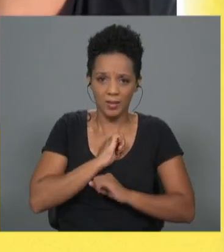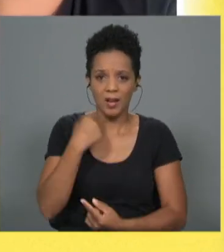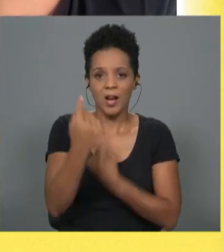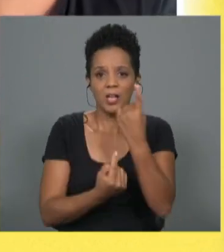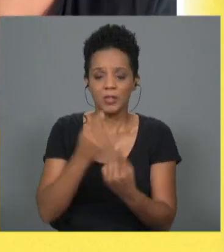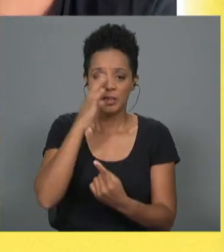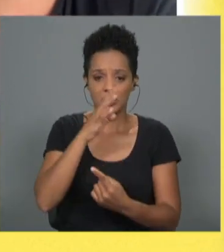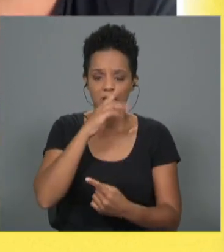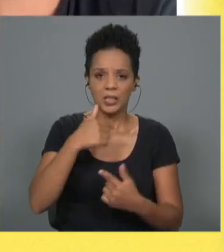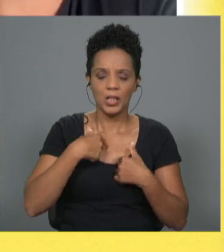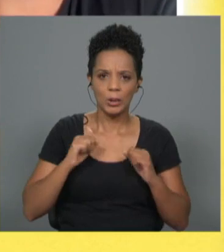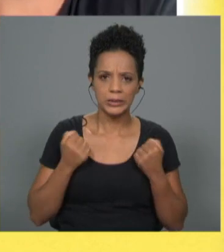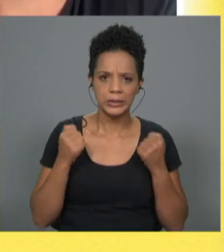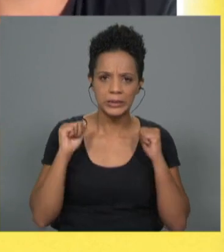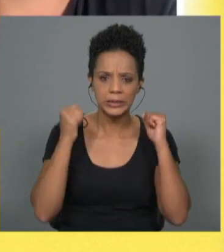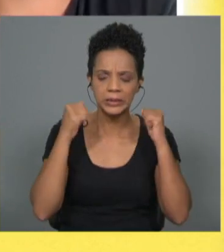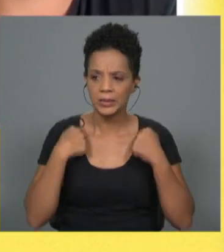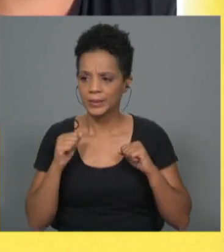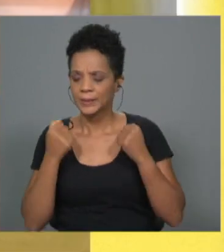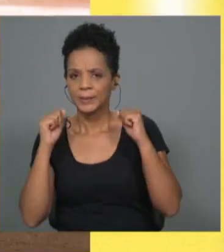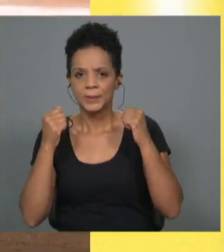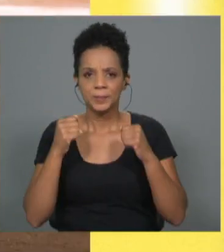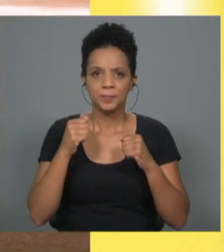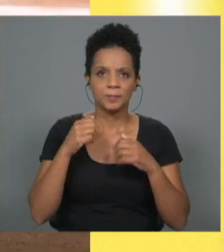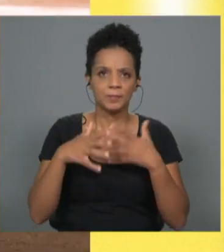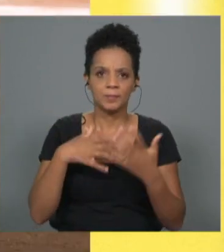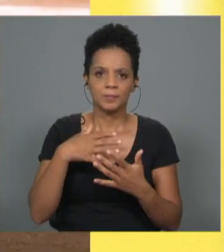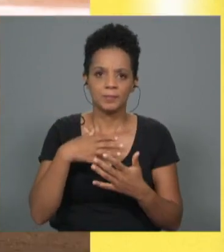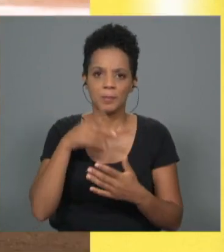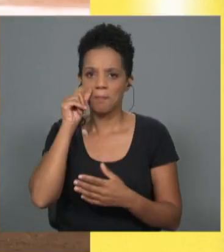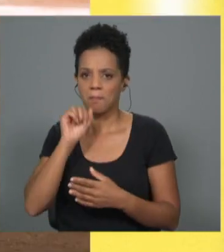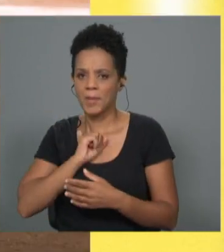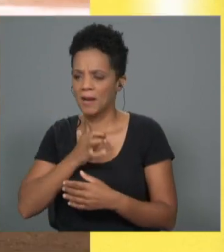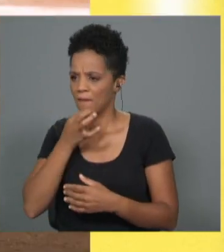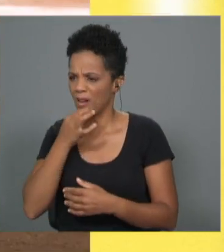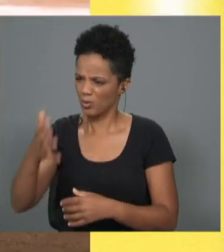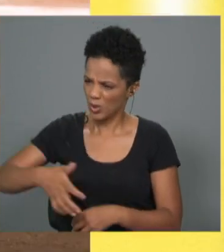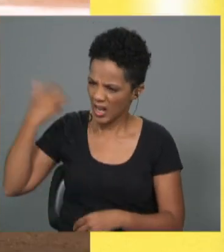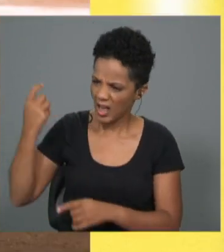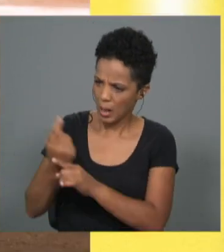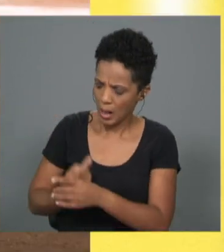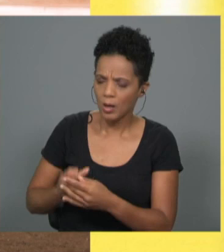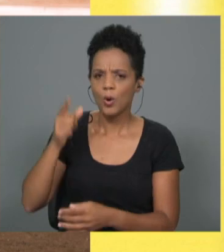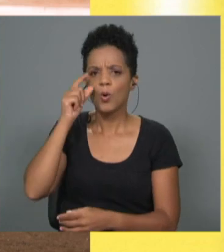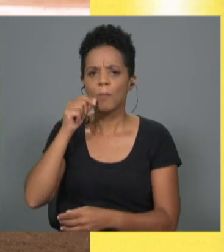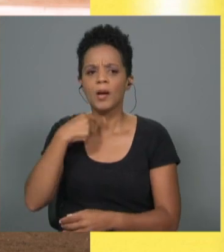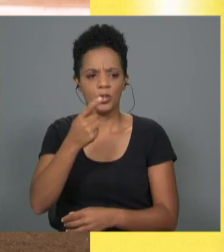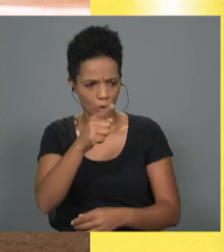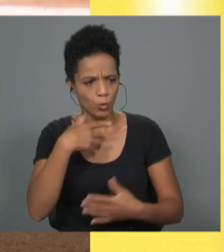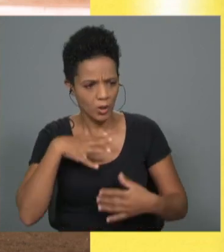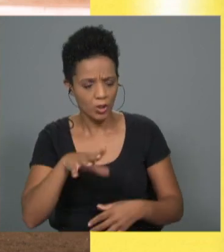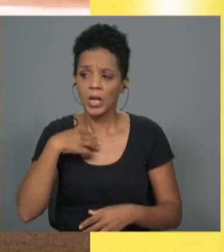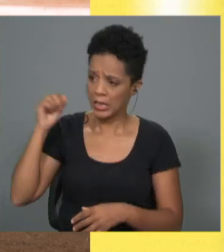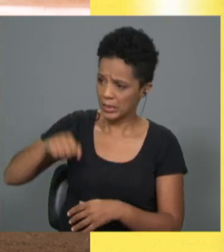quando estou demasiado estressada e falo com o meu pai e estou zangada e tal, e ele, mas não era isto que querias? E eu,